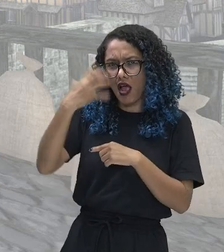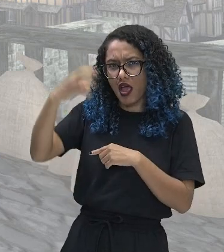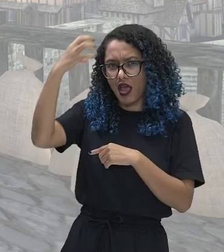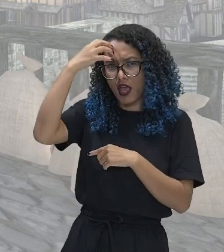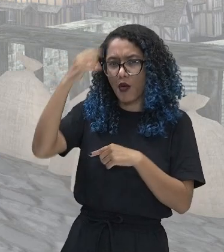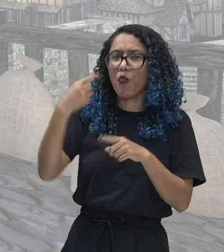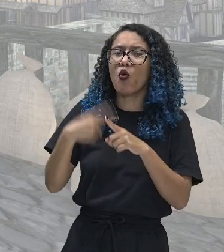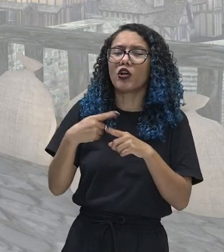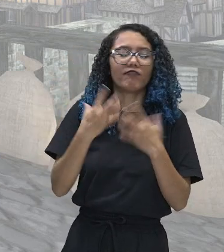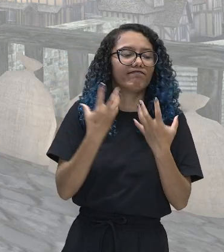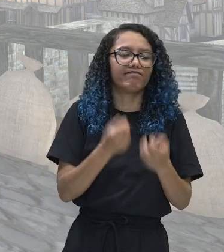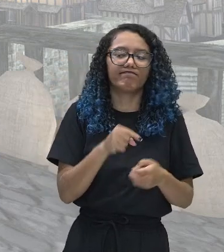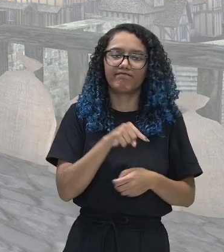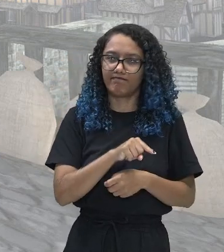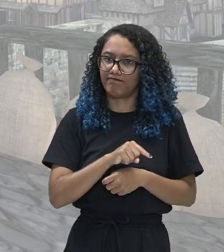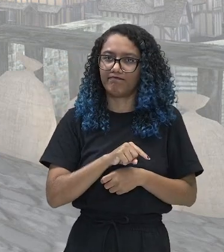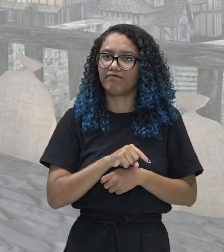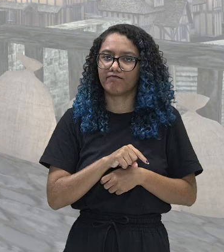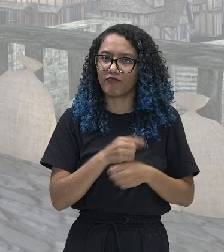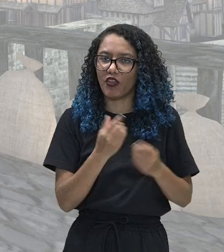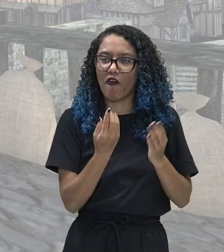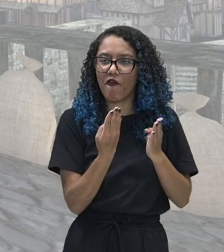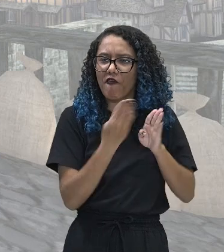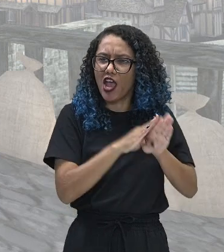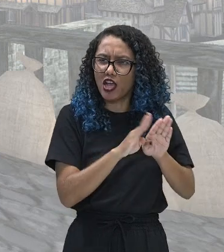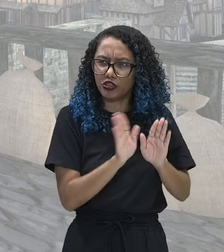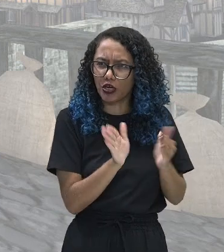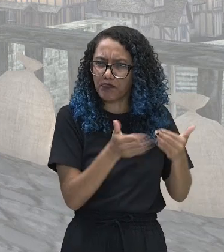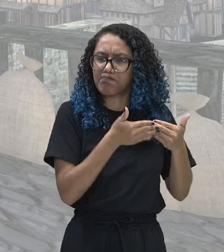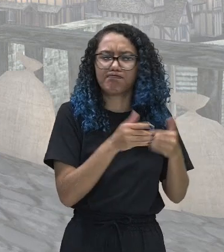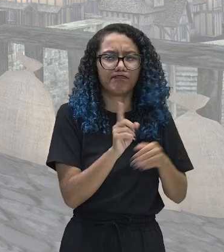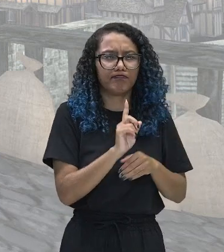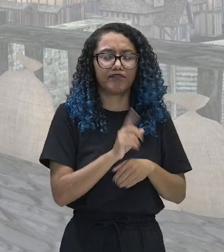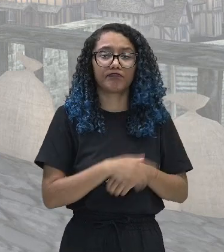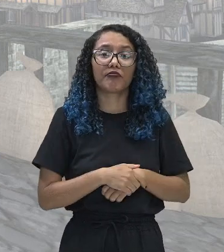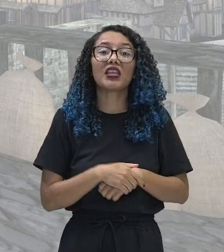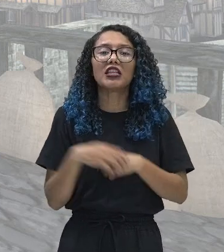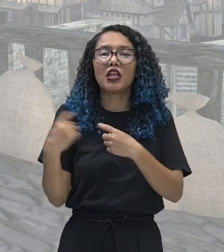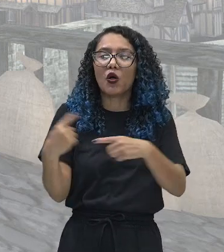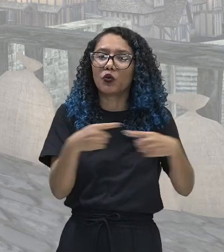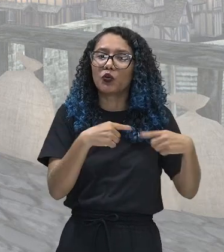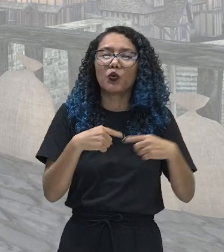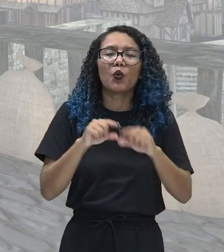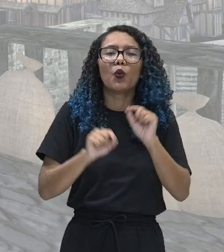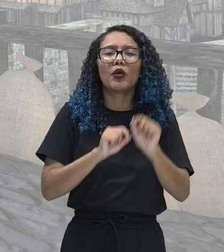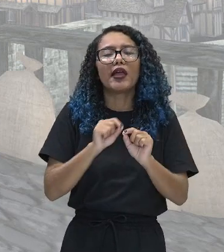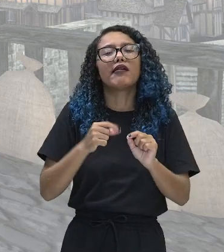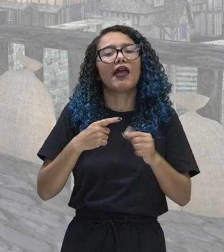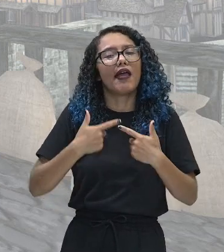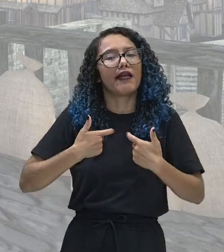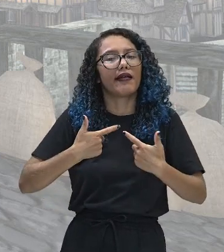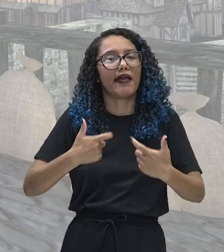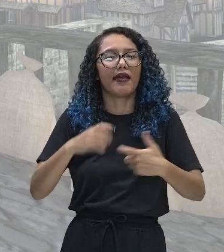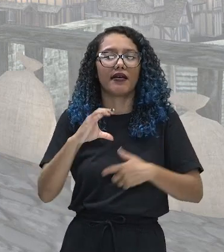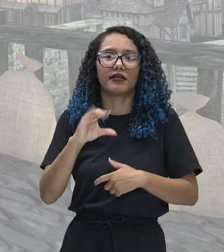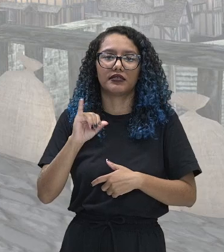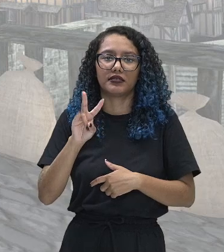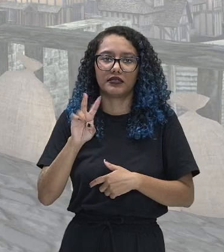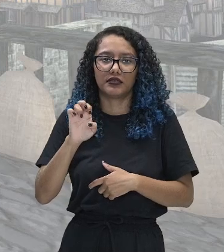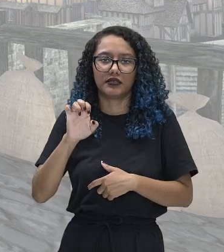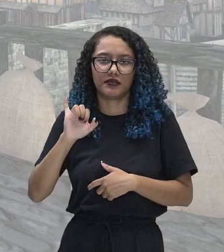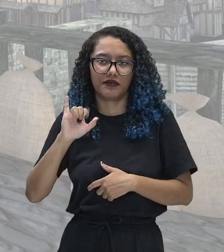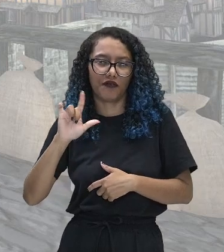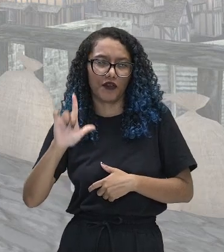disputa entre o rei e o parlamento ocorreu o que a gente chama de guerra civil. O que é uma guerra civil,